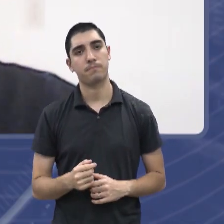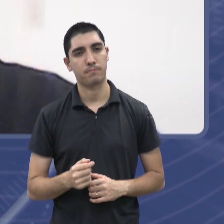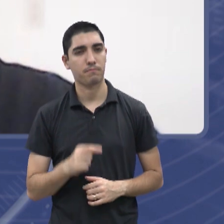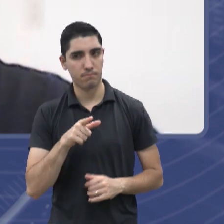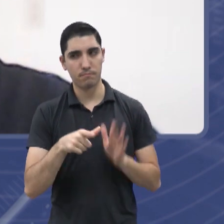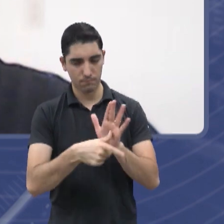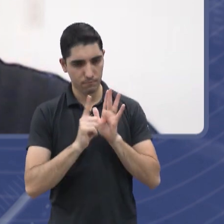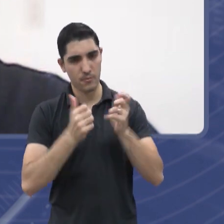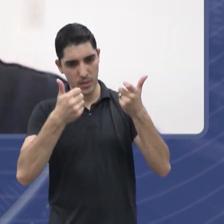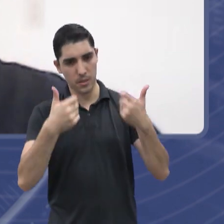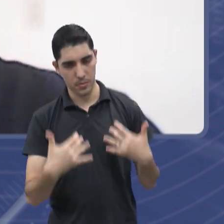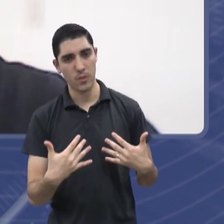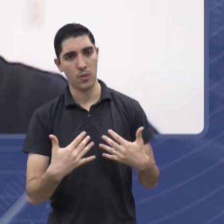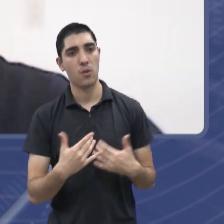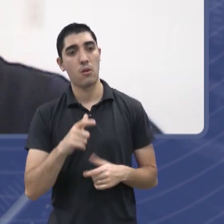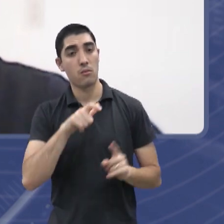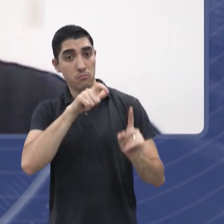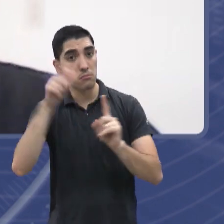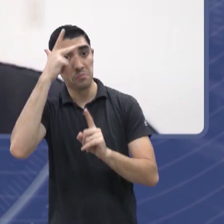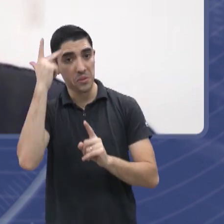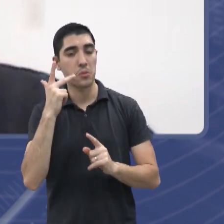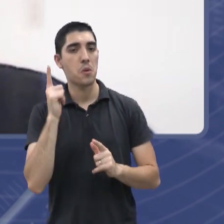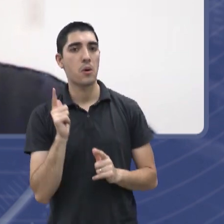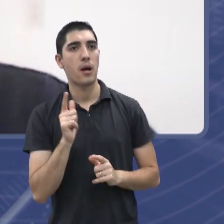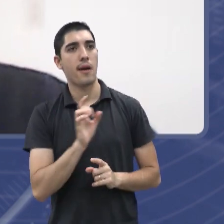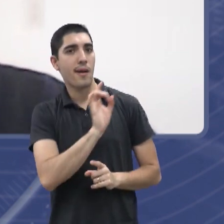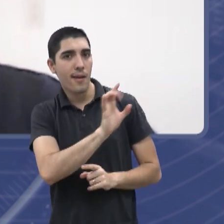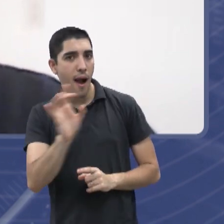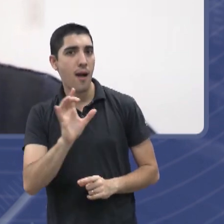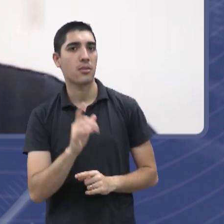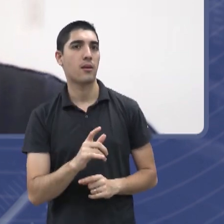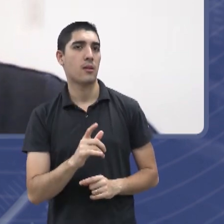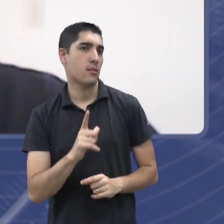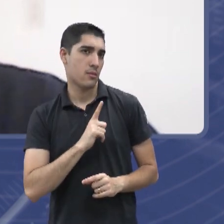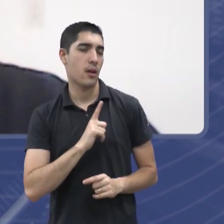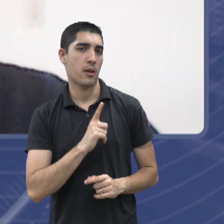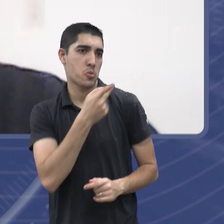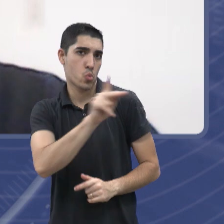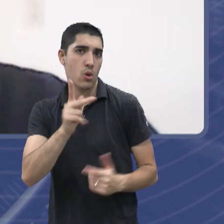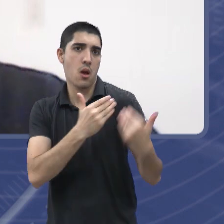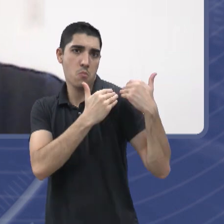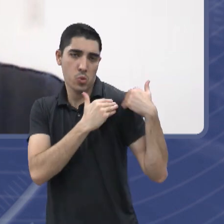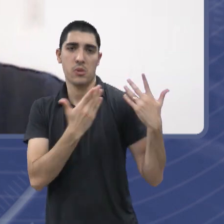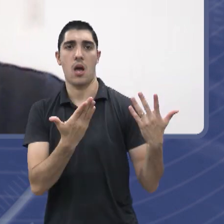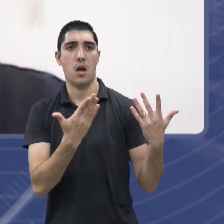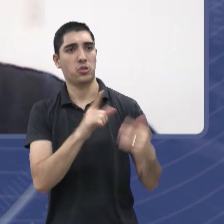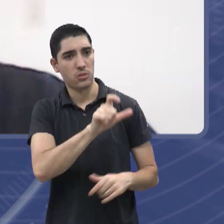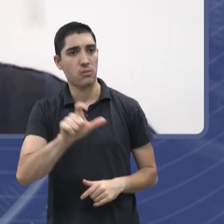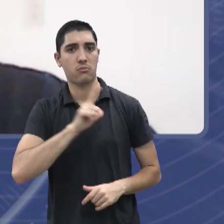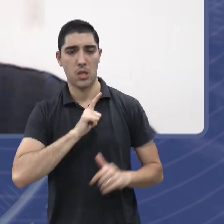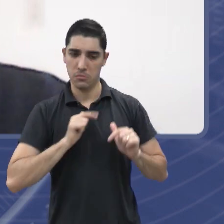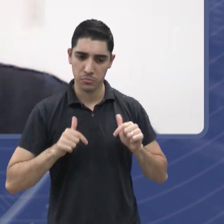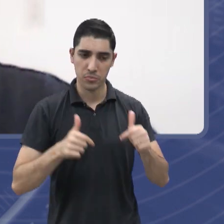agora, de como as pessoas podem, à medida do possível, cada um fazer a sua parte, com pequenas ações também, e a gente falou,